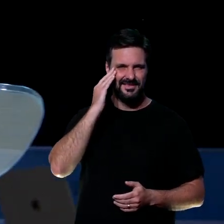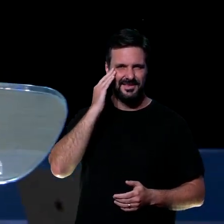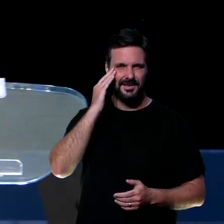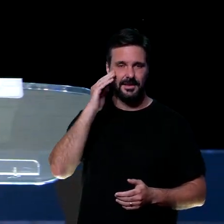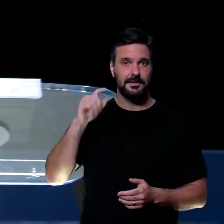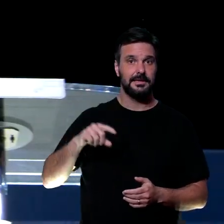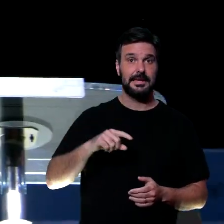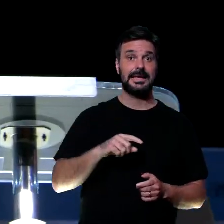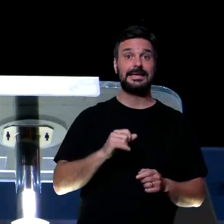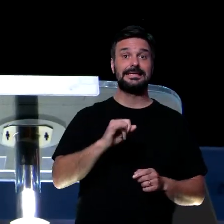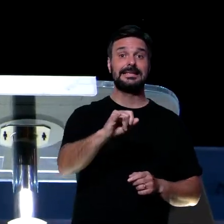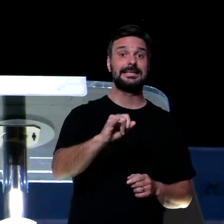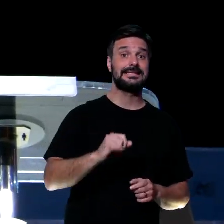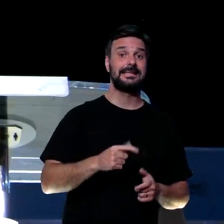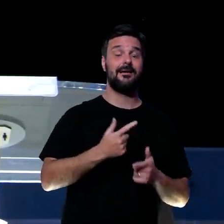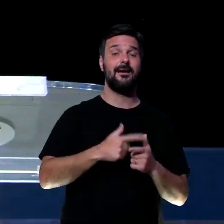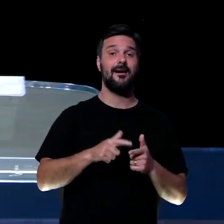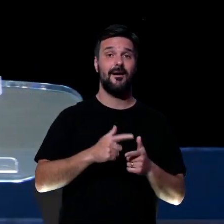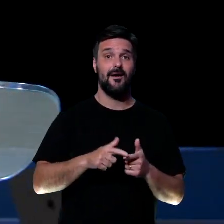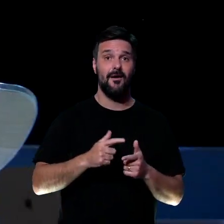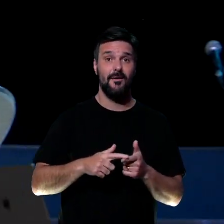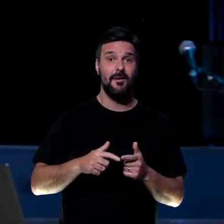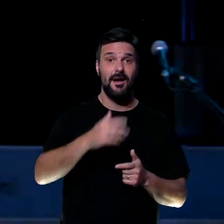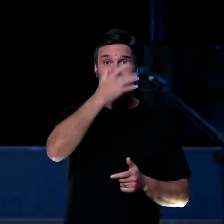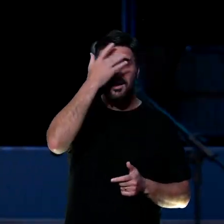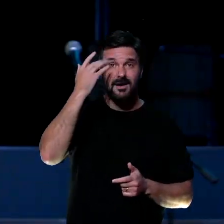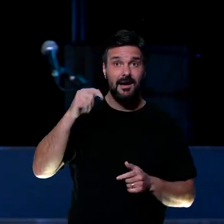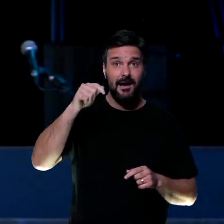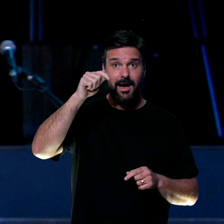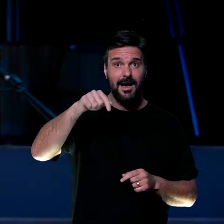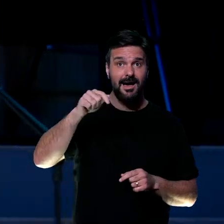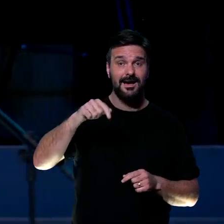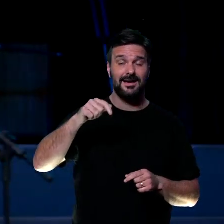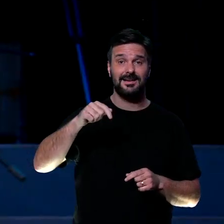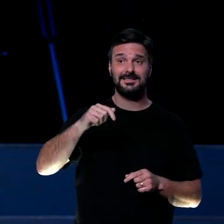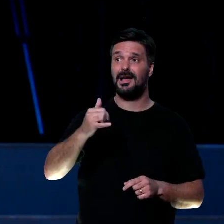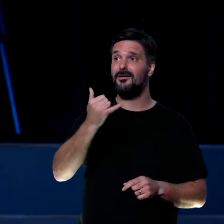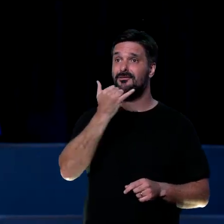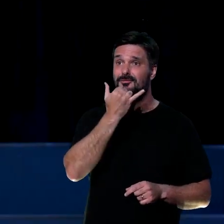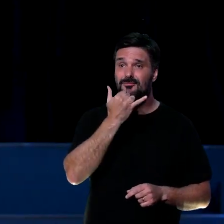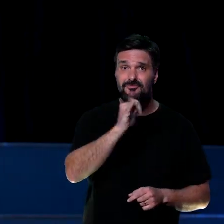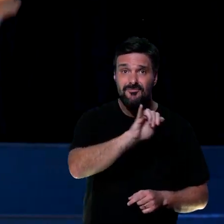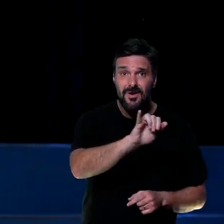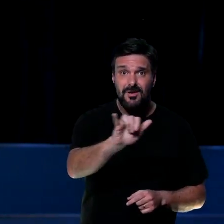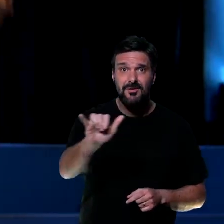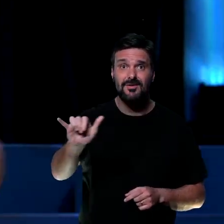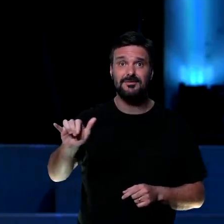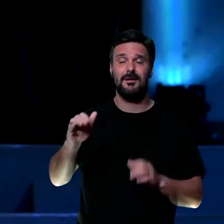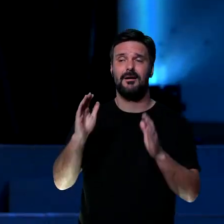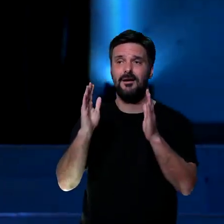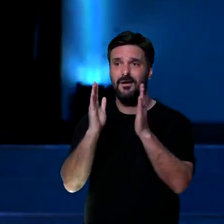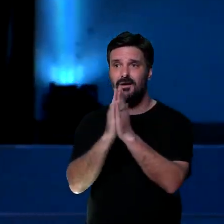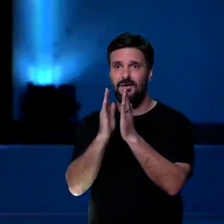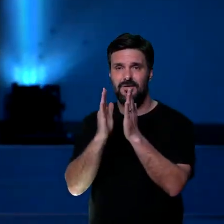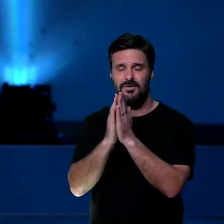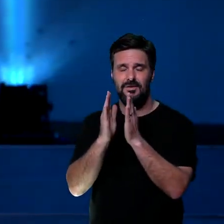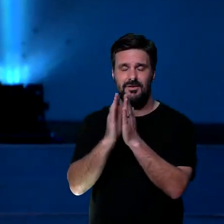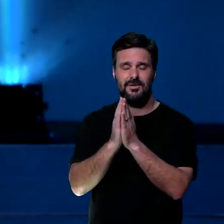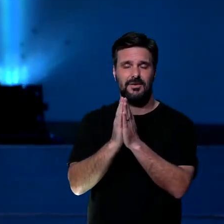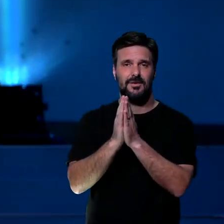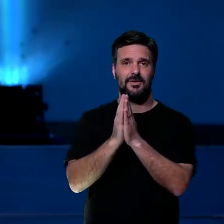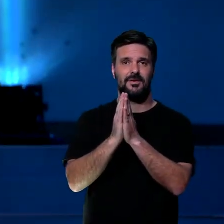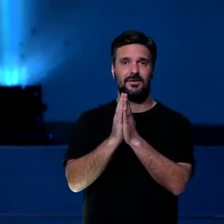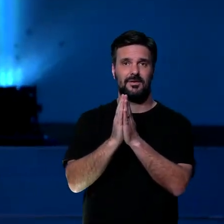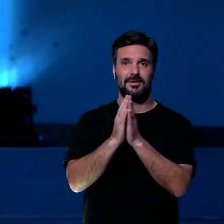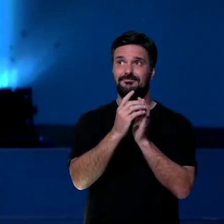resolva. Vai atrás, pede perdão. Se você está magoado com alguém, ore por isso, coloque diante de Deus e